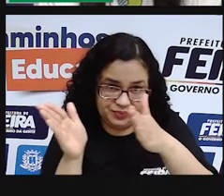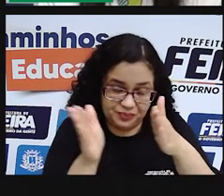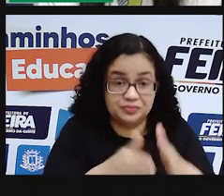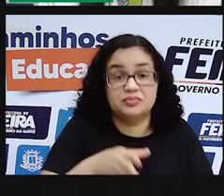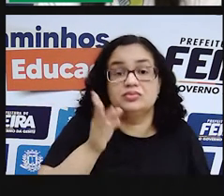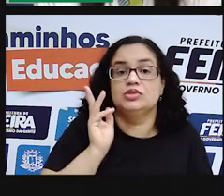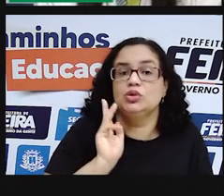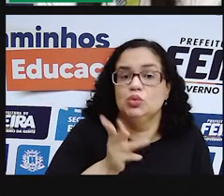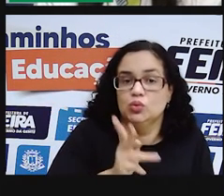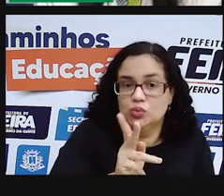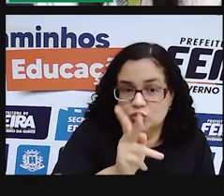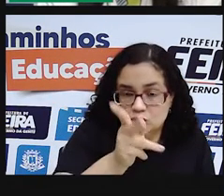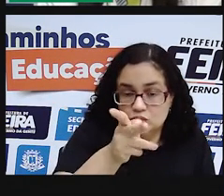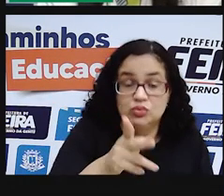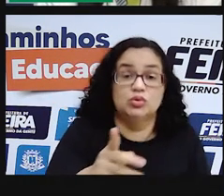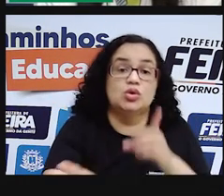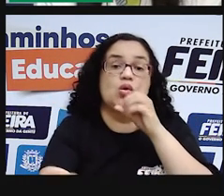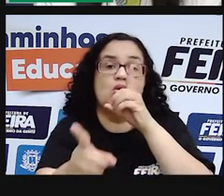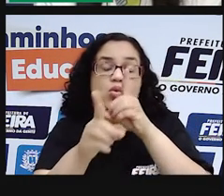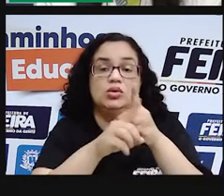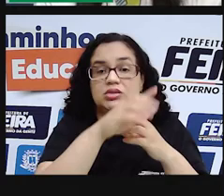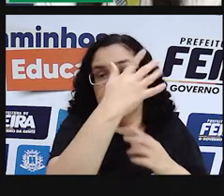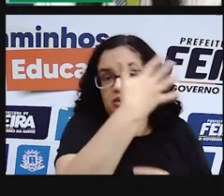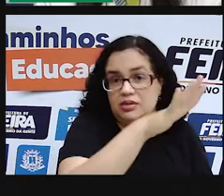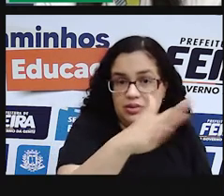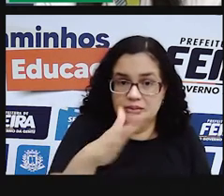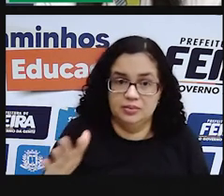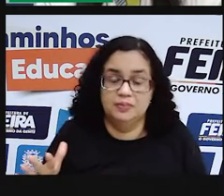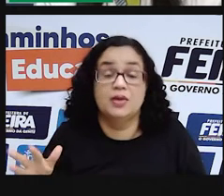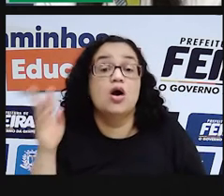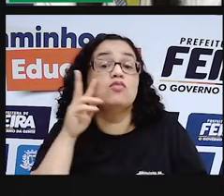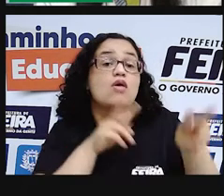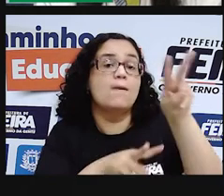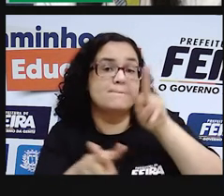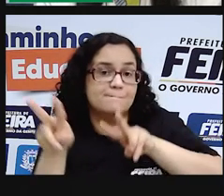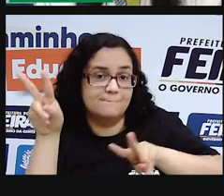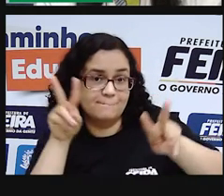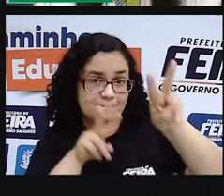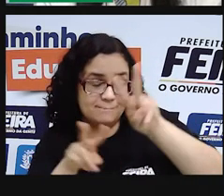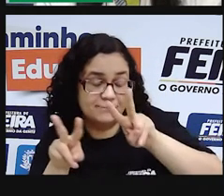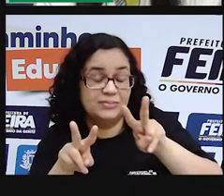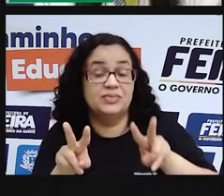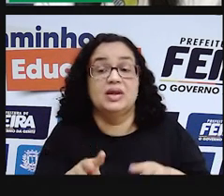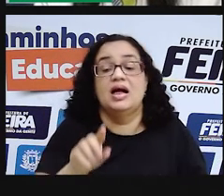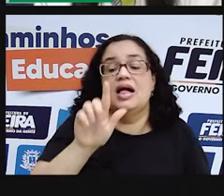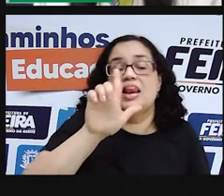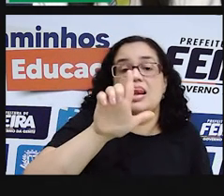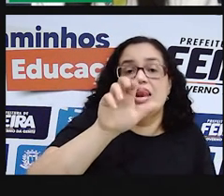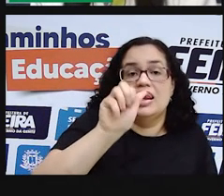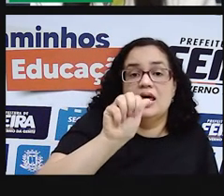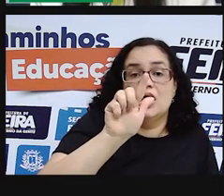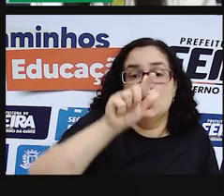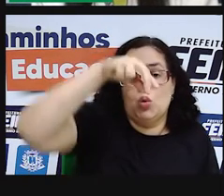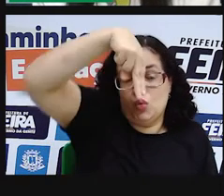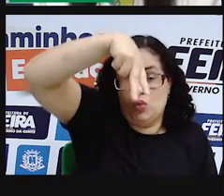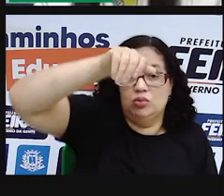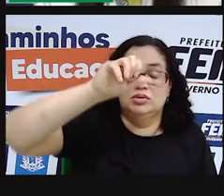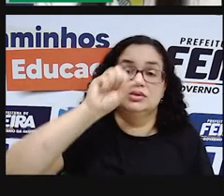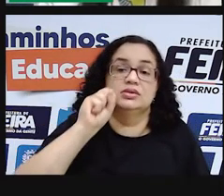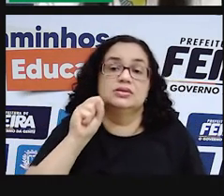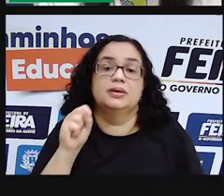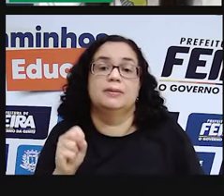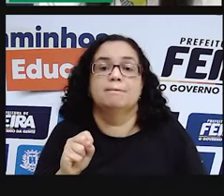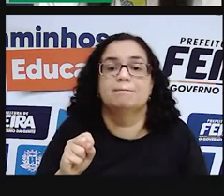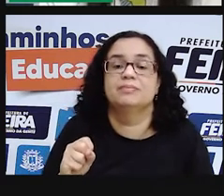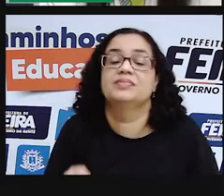continua e vai se encontrar com o mar. É interessante observar aí que as lagunas, elas têm essa mistura aí, ó,